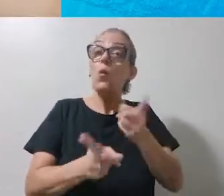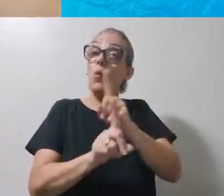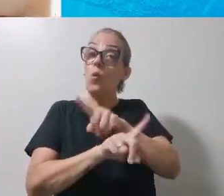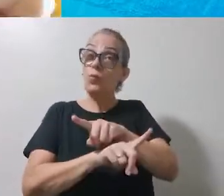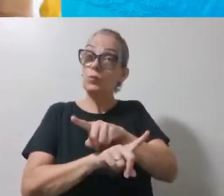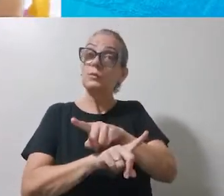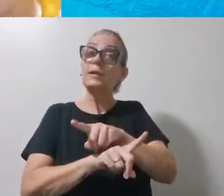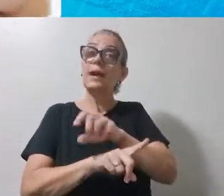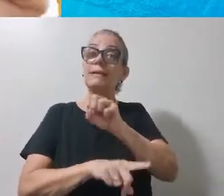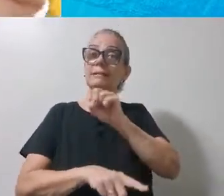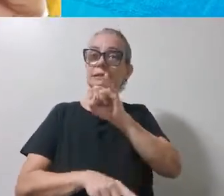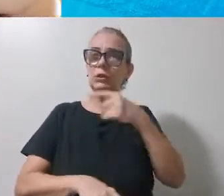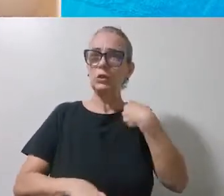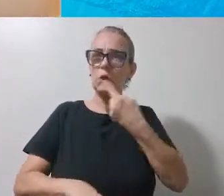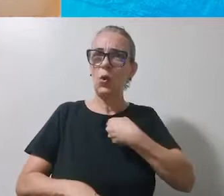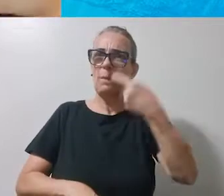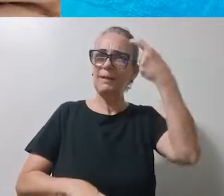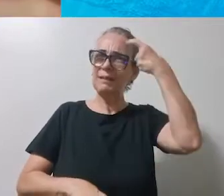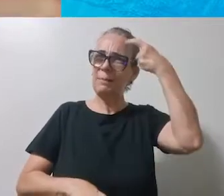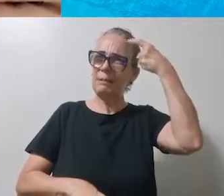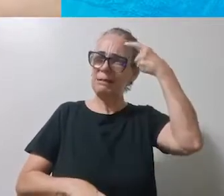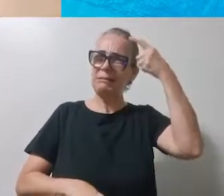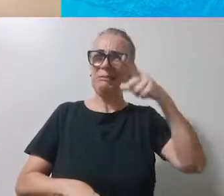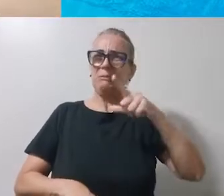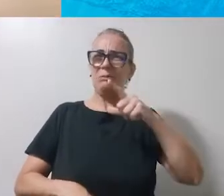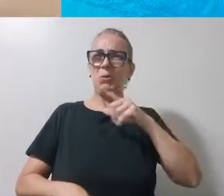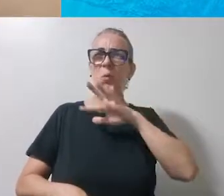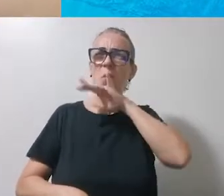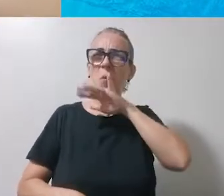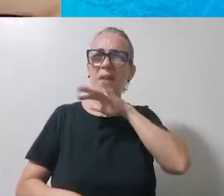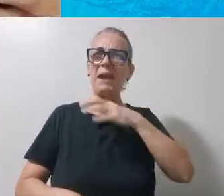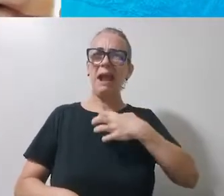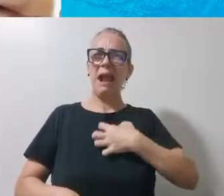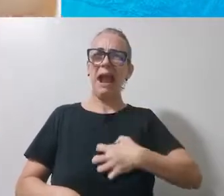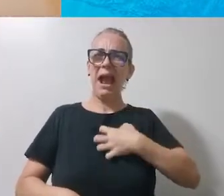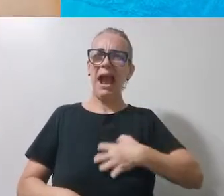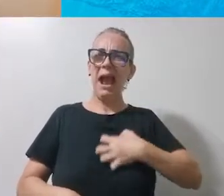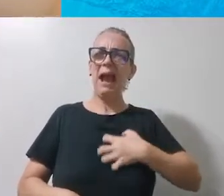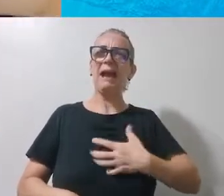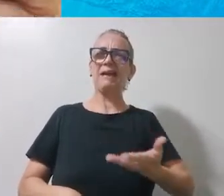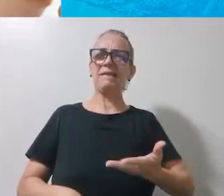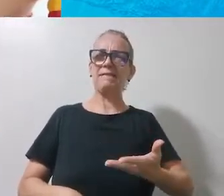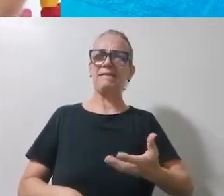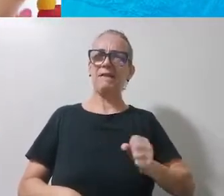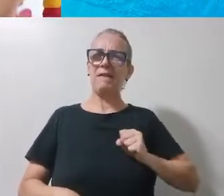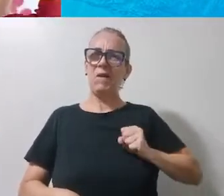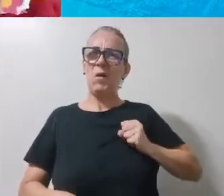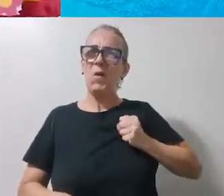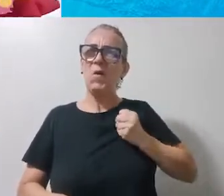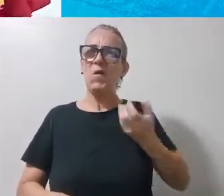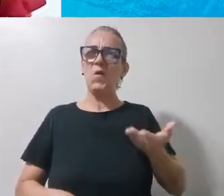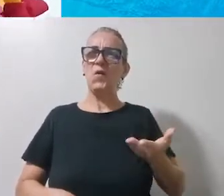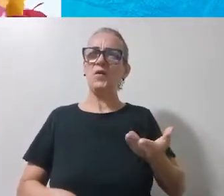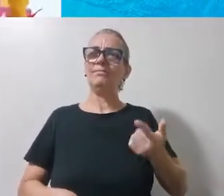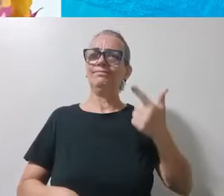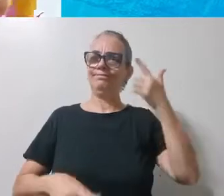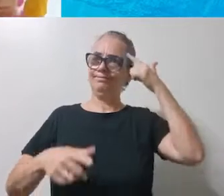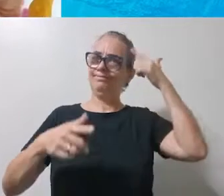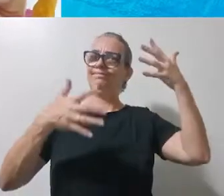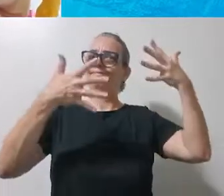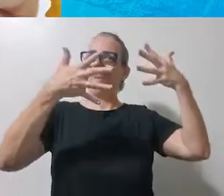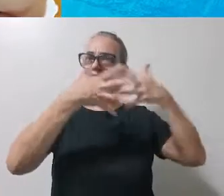ruins, cheios de raiva, impaciência, ódio, hum, perturbam a nossa cabeça,